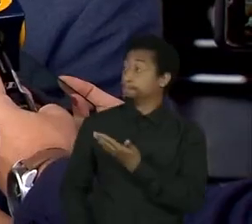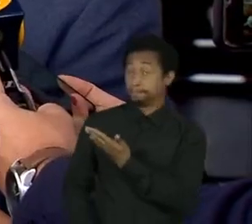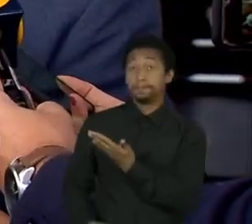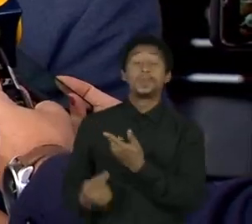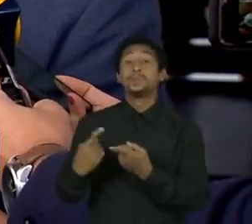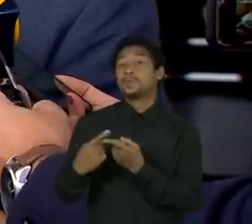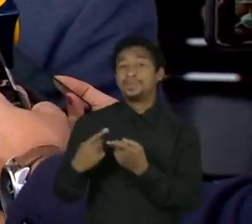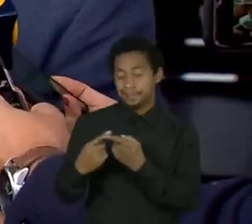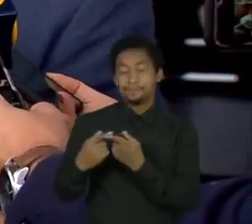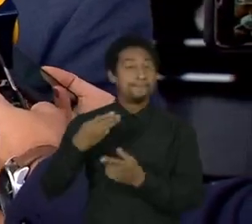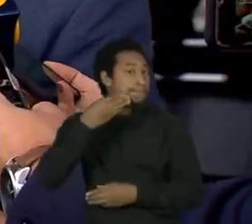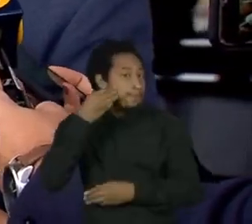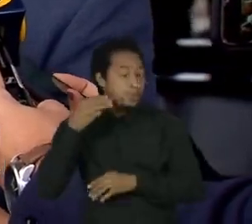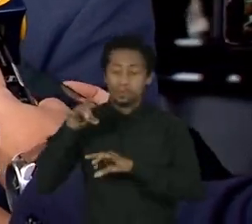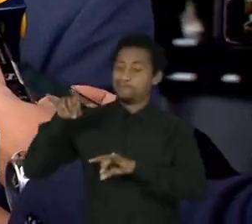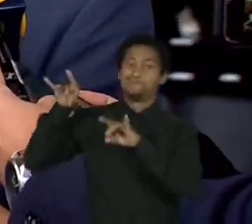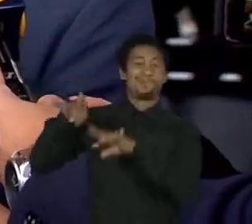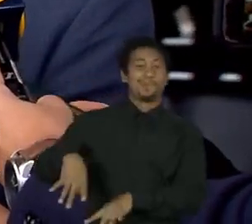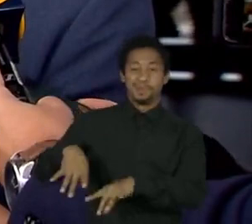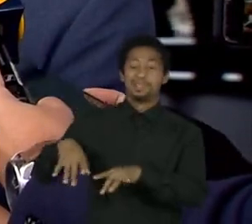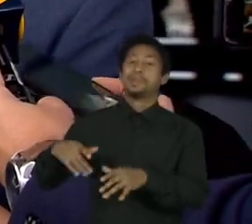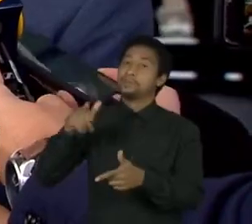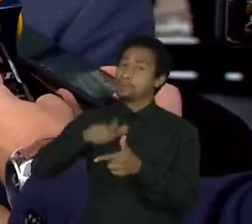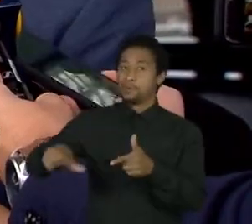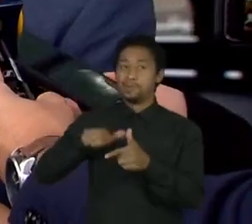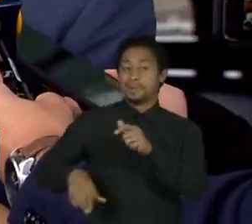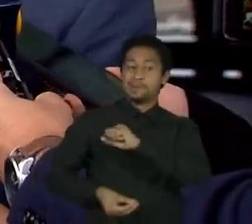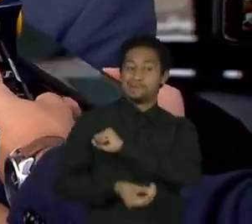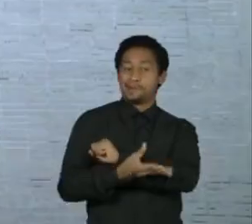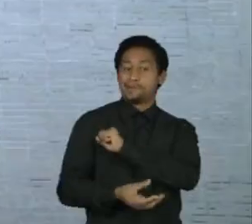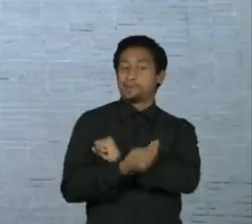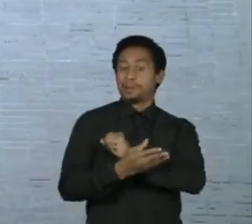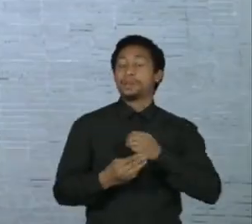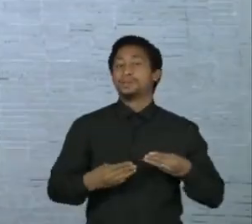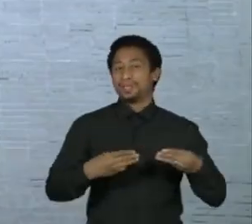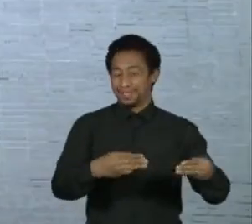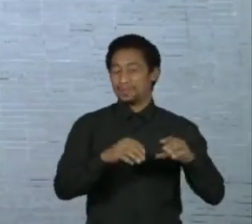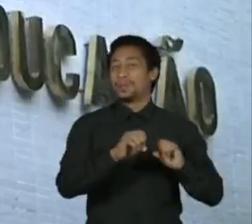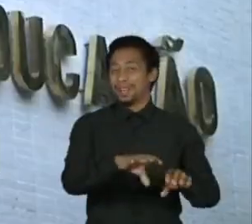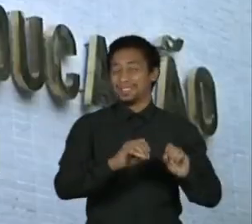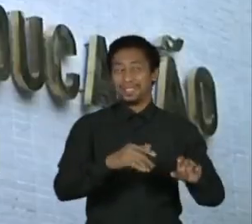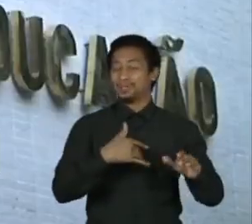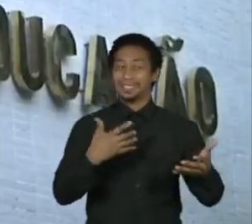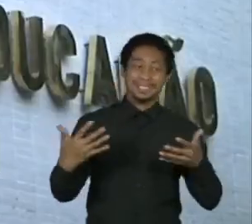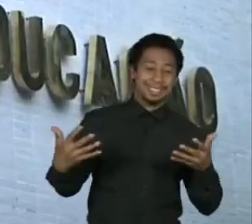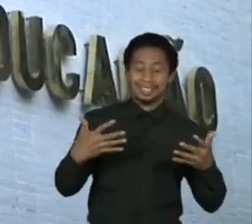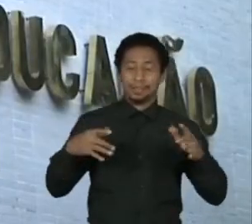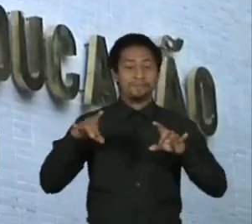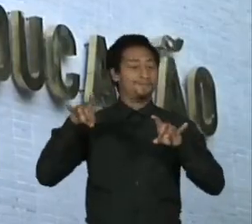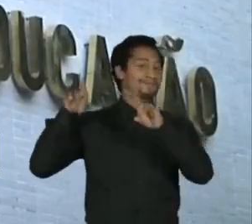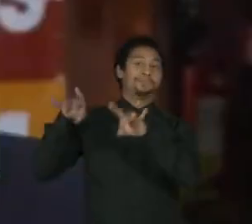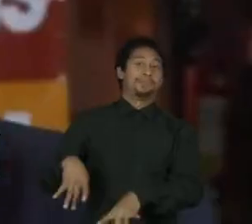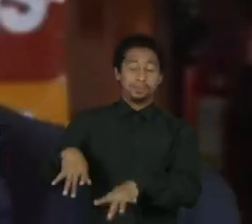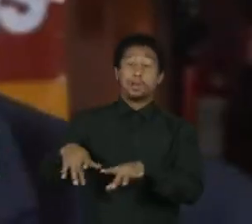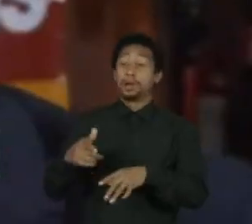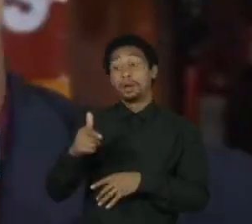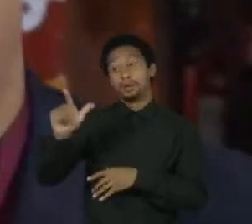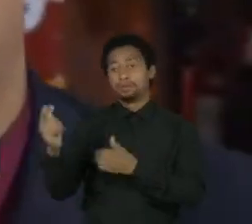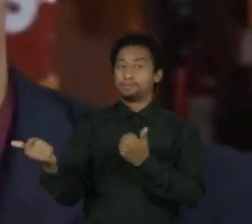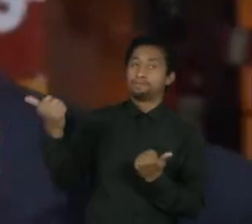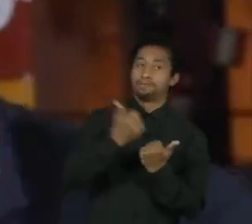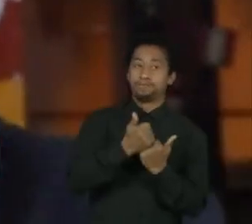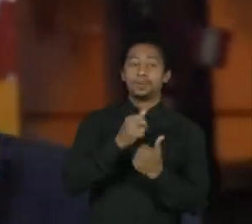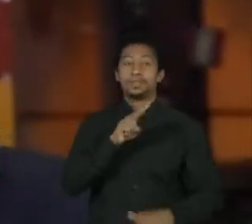de Milton Ribeiro, que não resistiu ao escândalo de repasse de verbas do Ministério da Educação a municípios indicados pelos